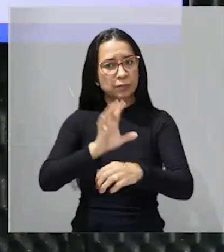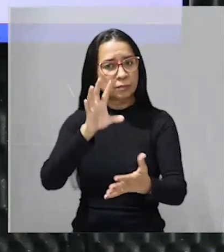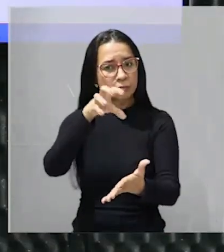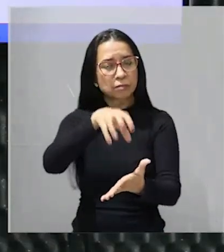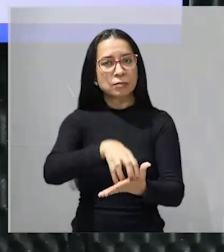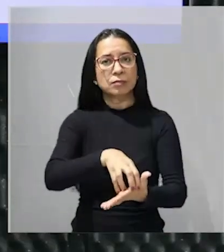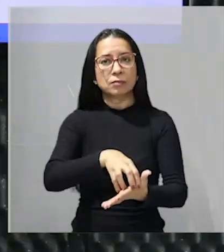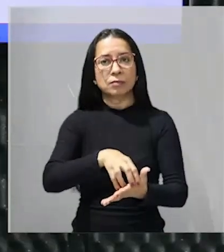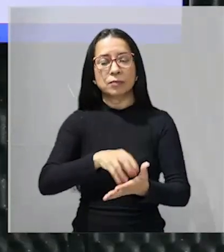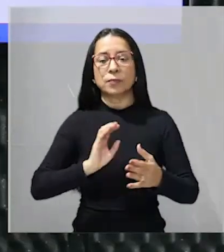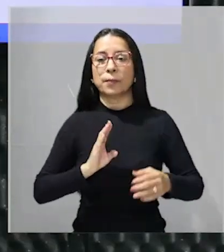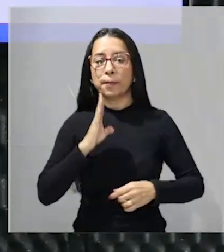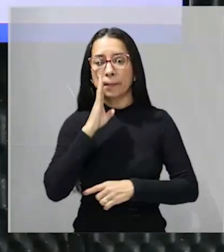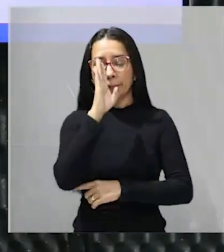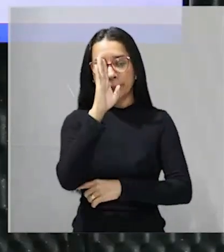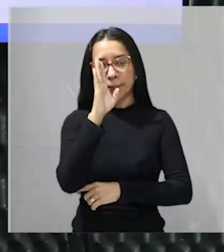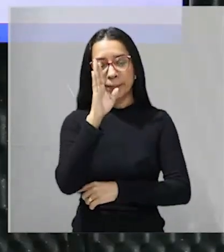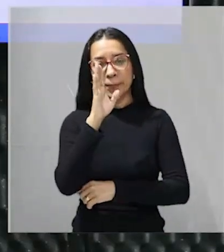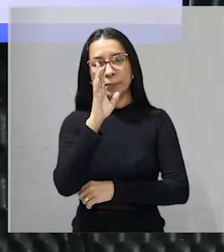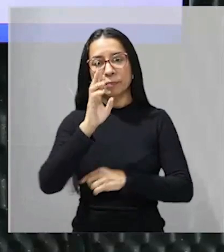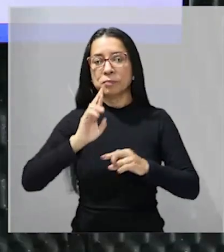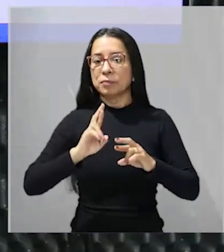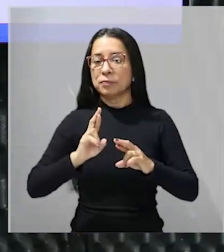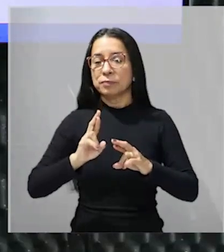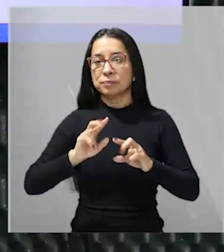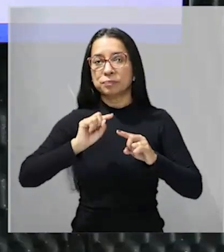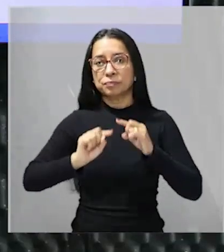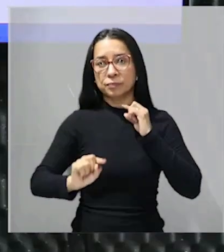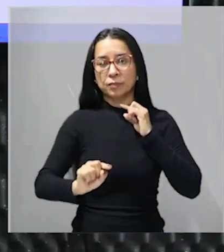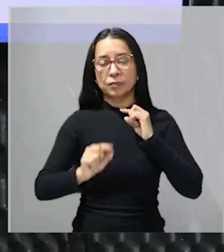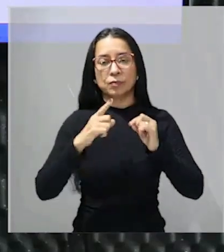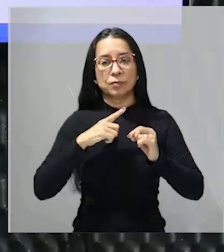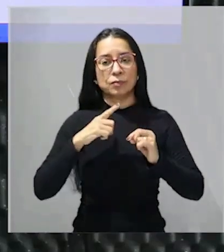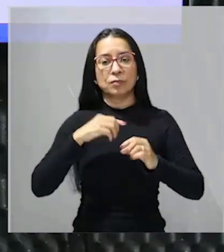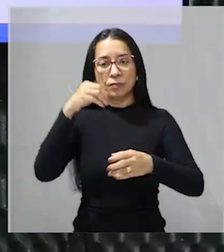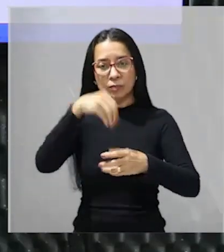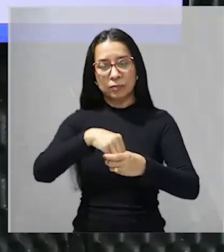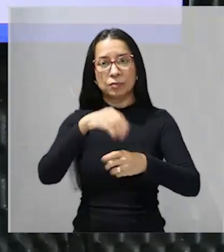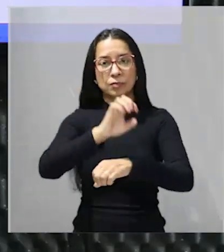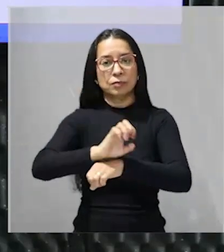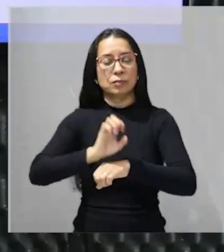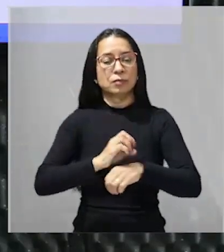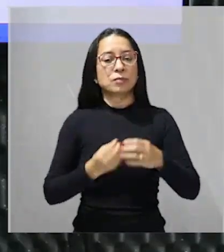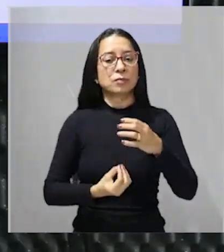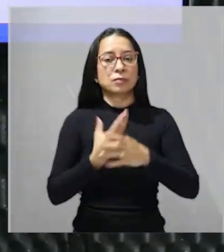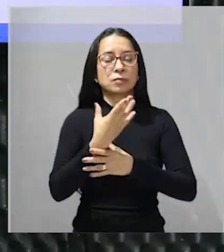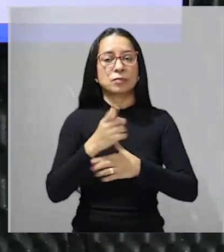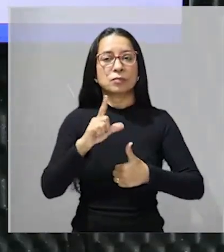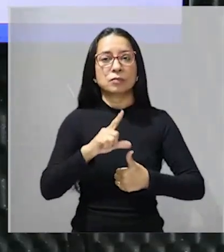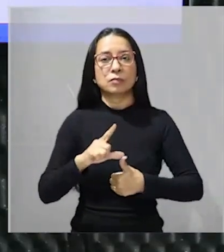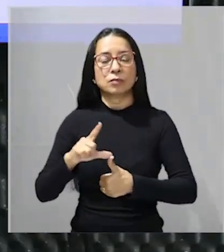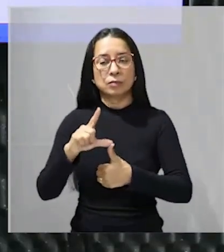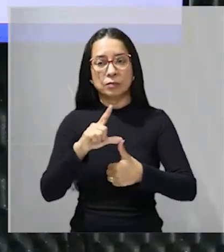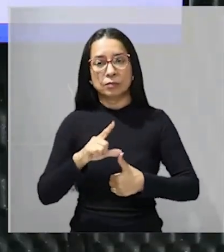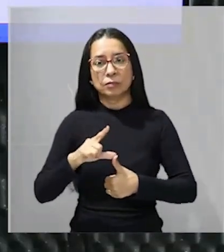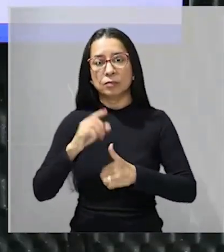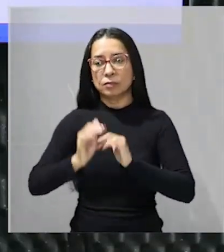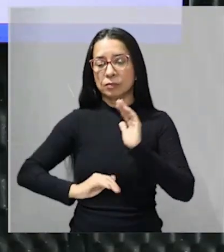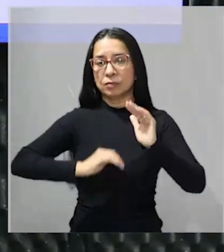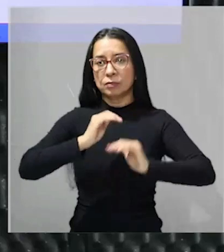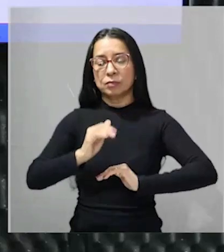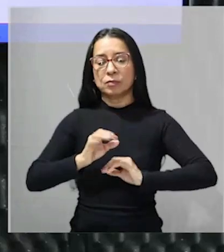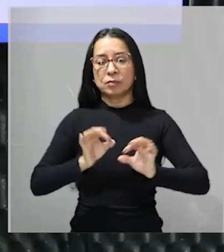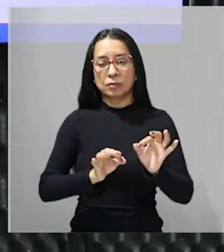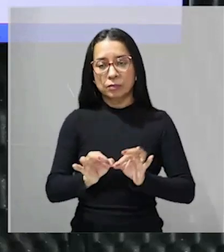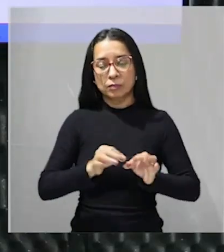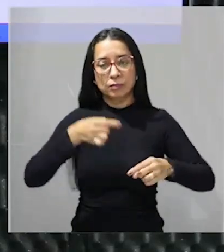das principais rivalidades que vai se ter dentro desses estados que estão surgindo aqui na América Latina nesse processo de formação política